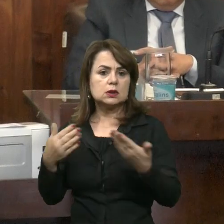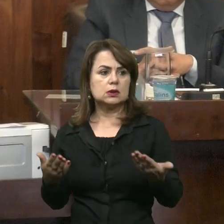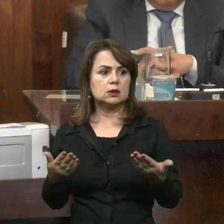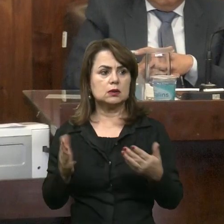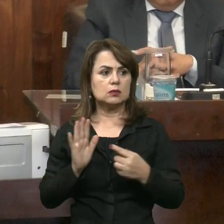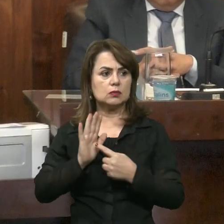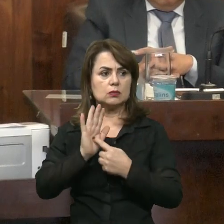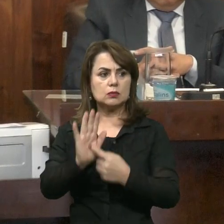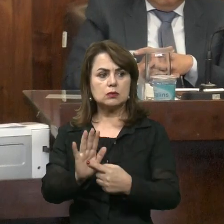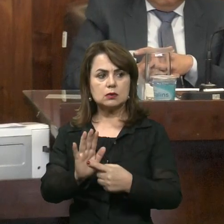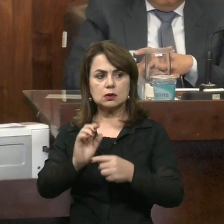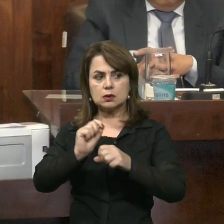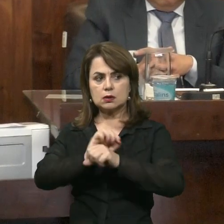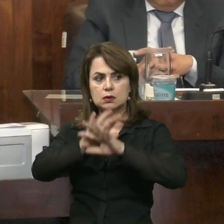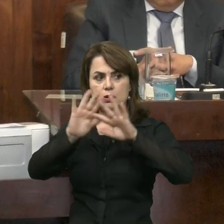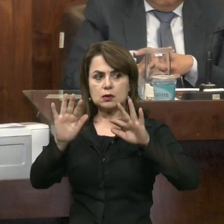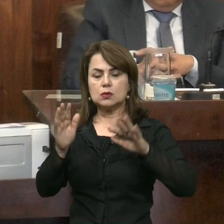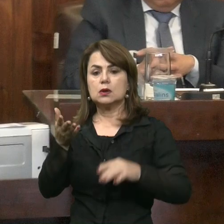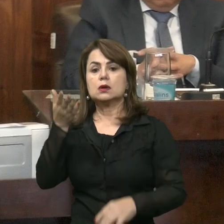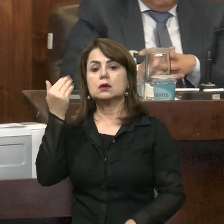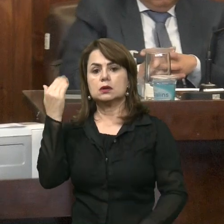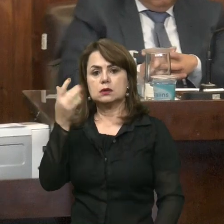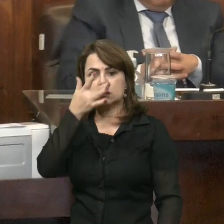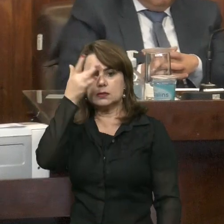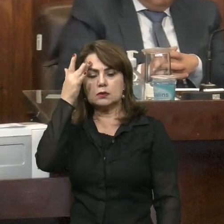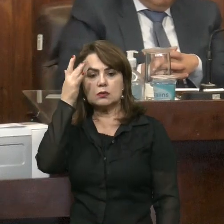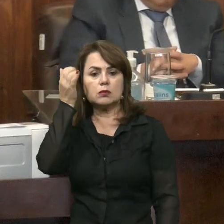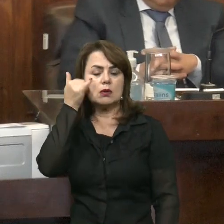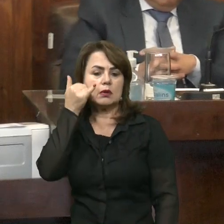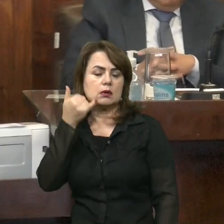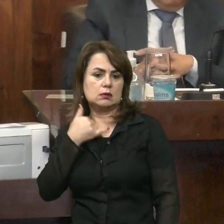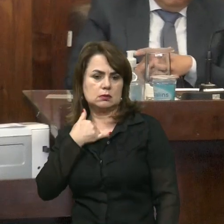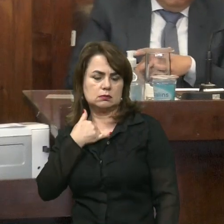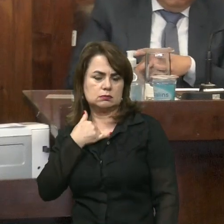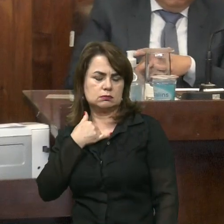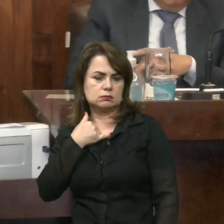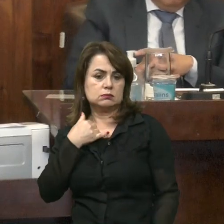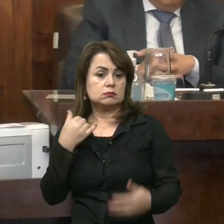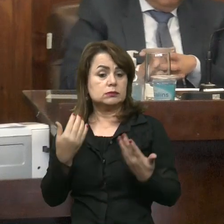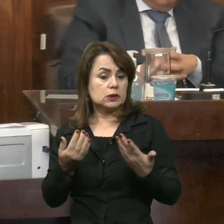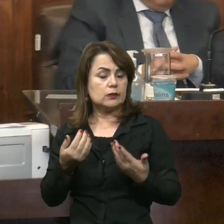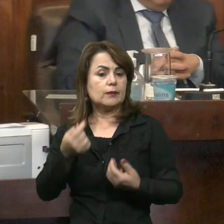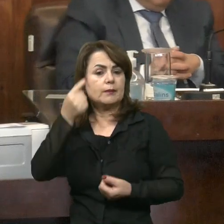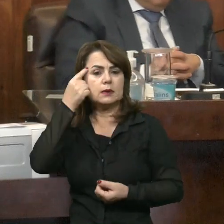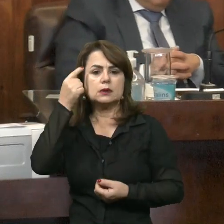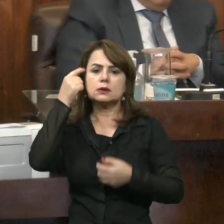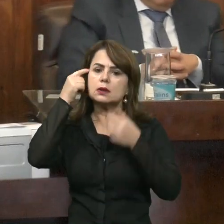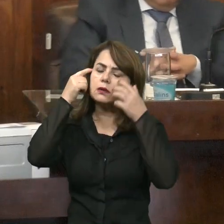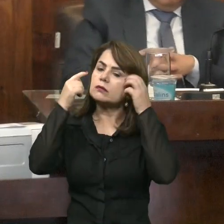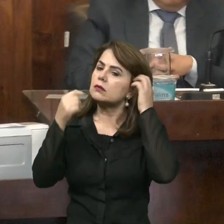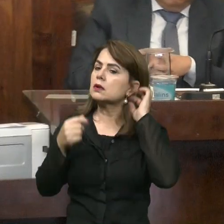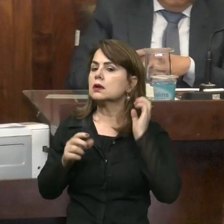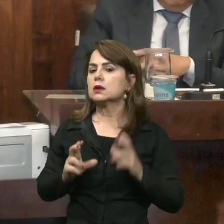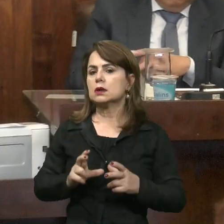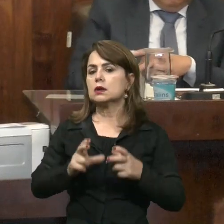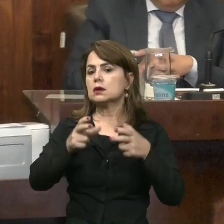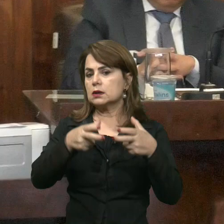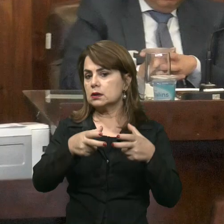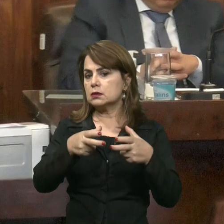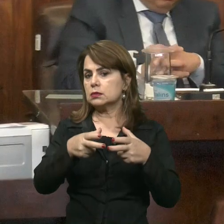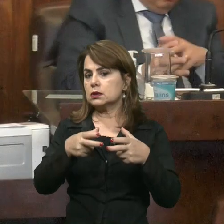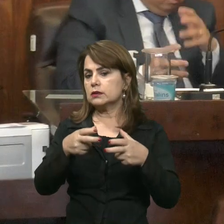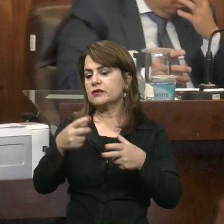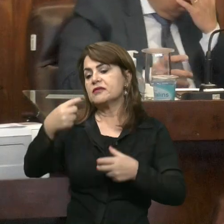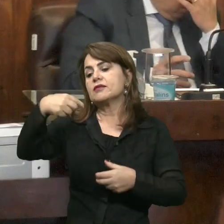Porque As Pessoas Que Me Ligavam Deixavam Davam Entender Que Lá Diziam Está Na Câmara Vocês Vão Lá Falar Com Os